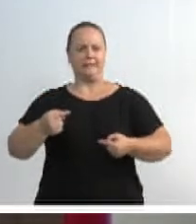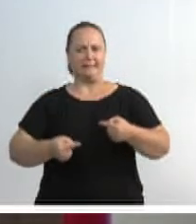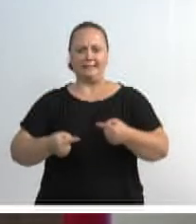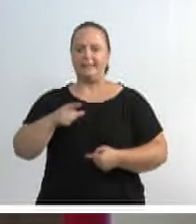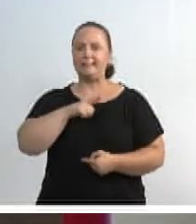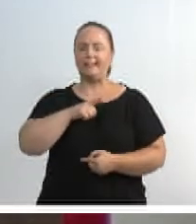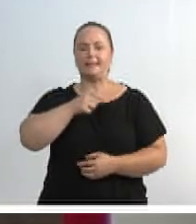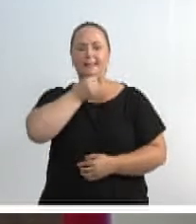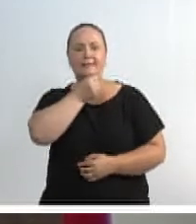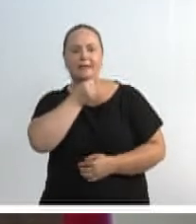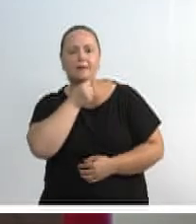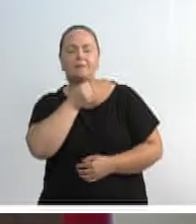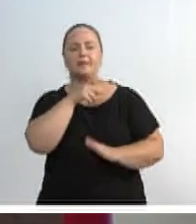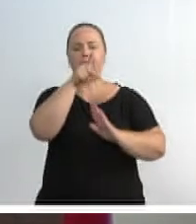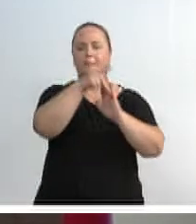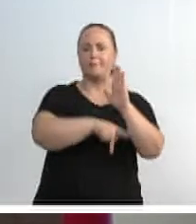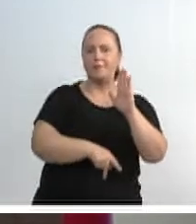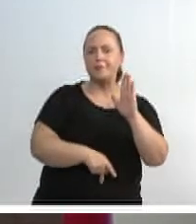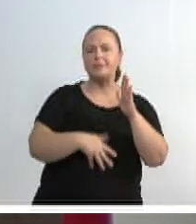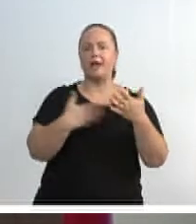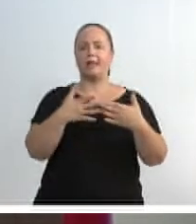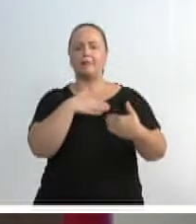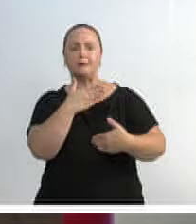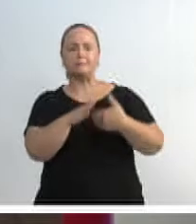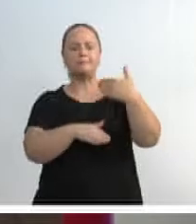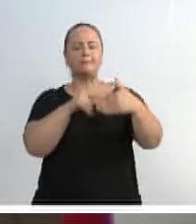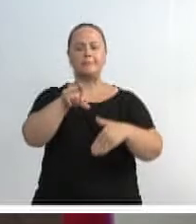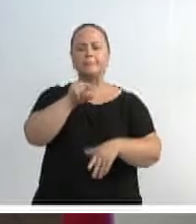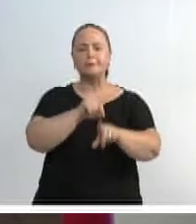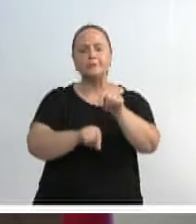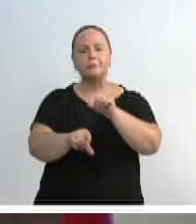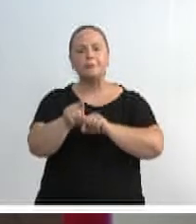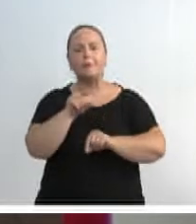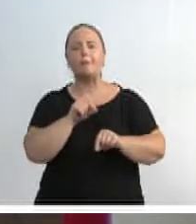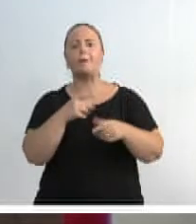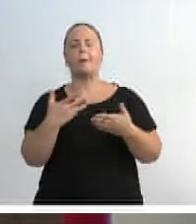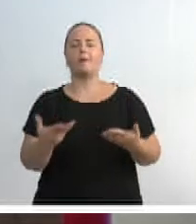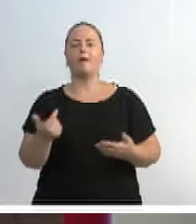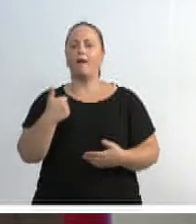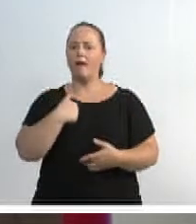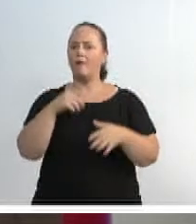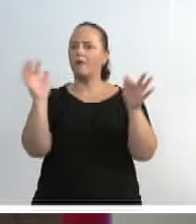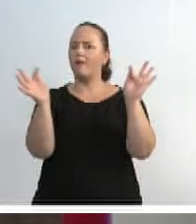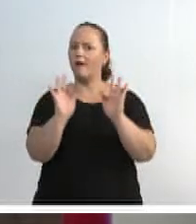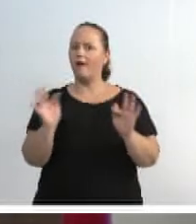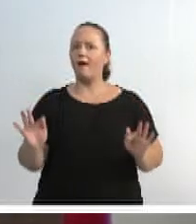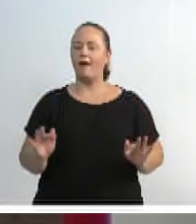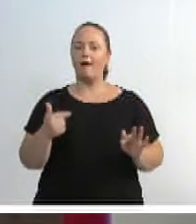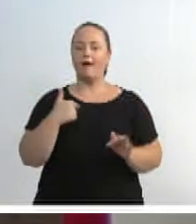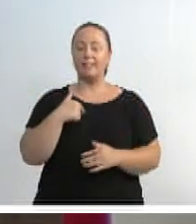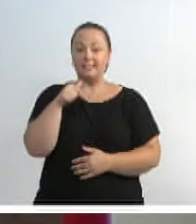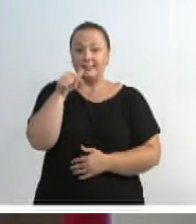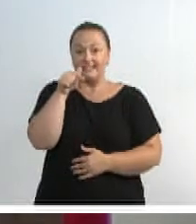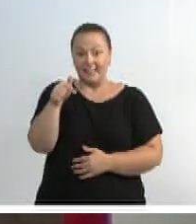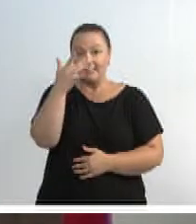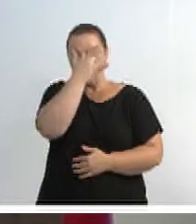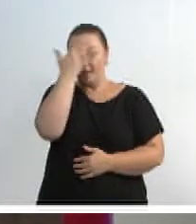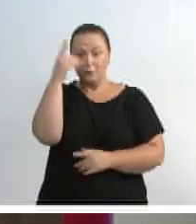por algumas entrevistas, por um processo seletivo sério. E eu tive a felicidade de ser um dos sete